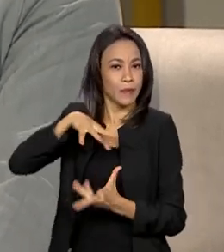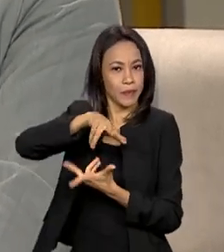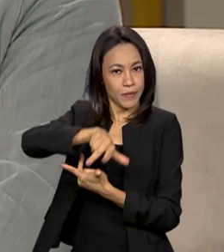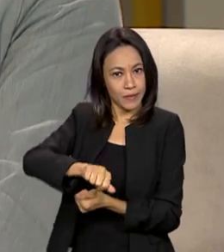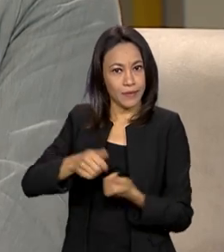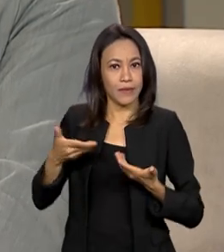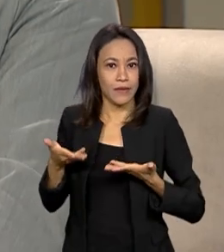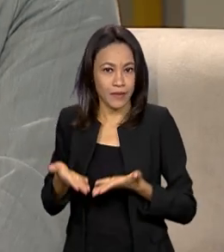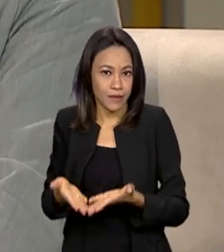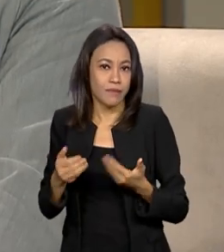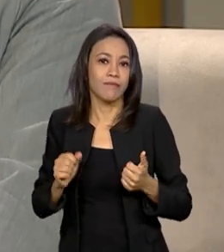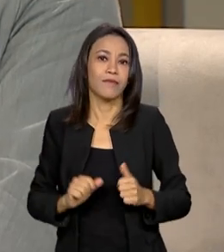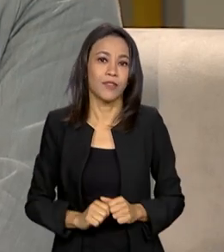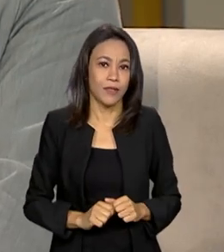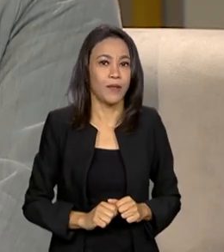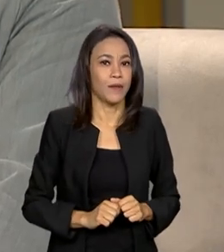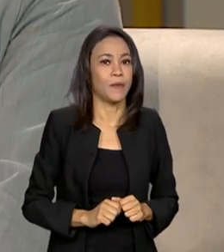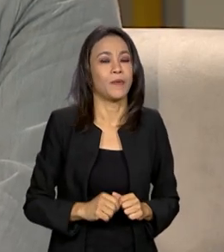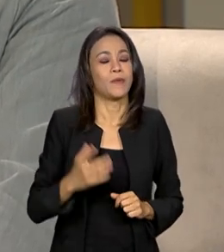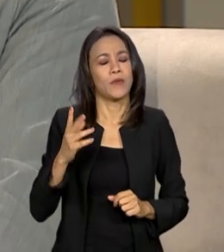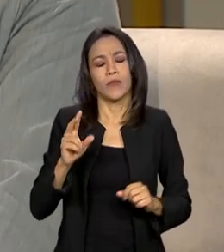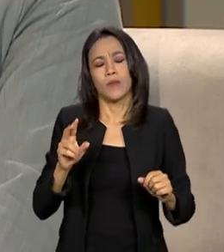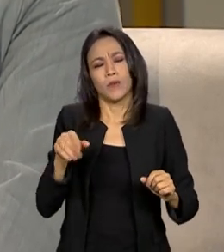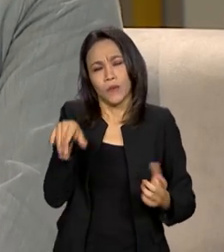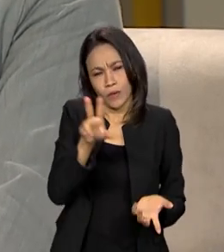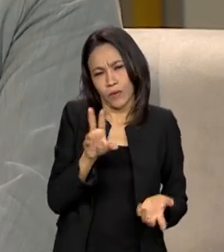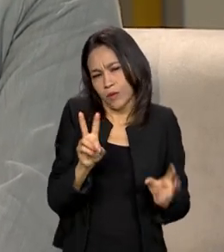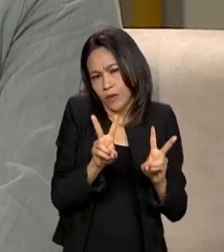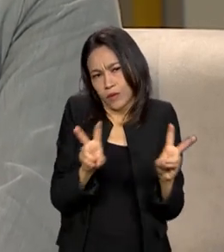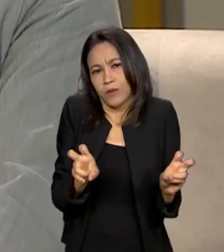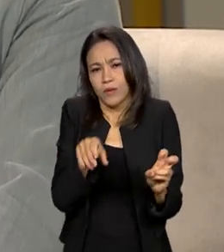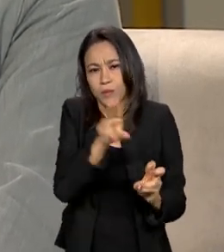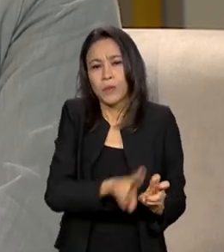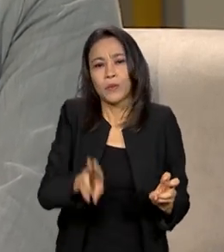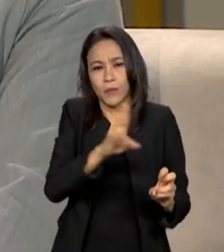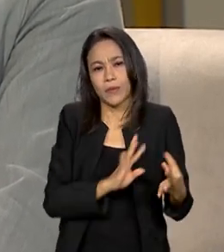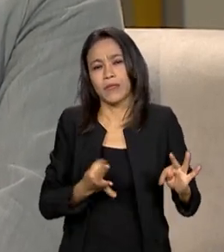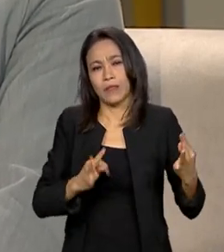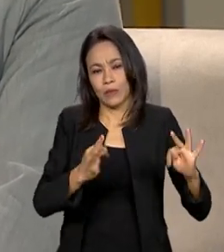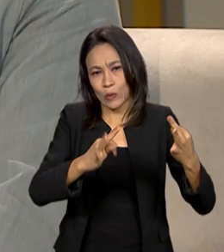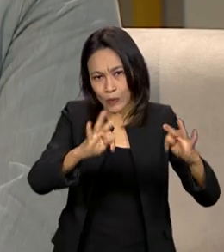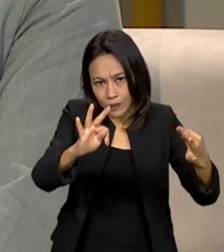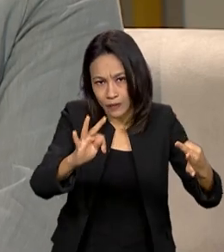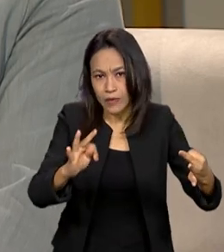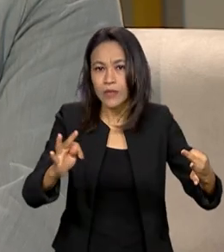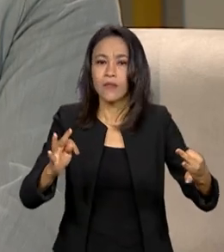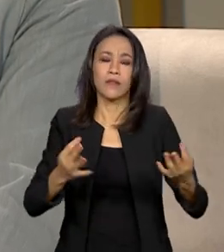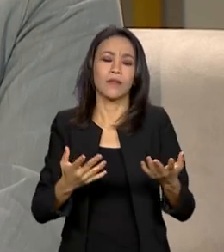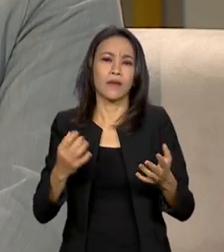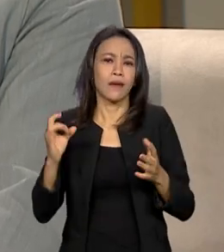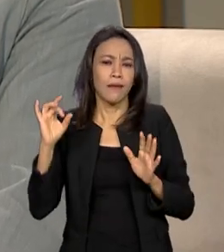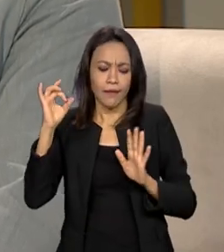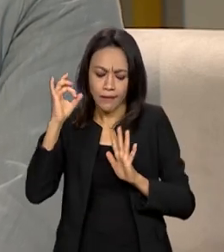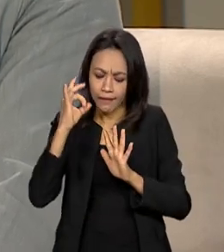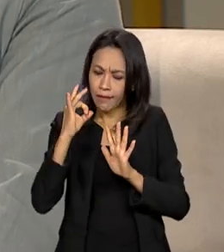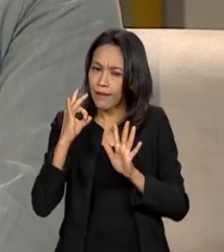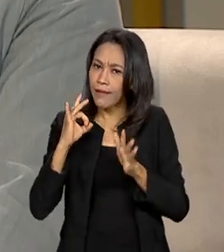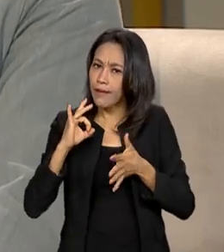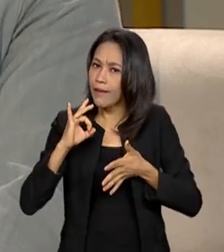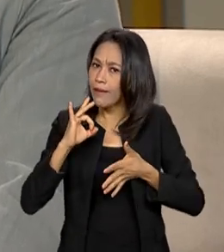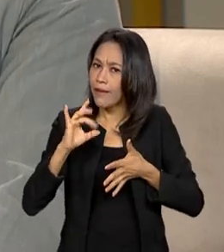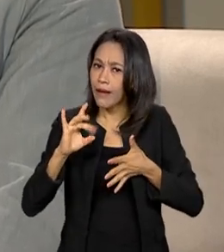estudos do Estado da arte, em termos de governo digital, que traz ali práticas efetivas. Para cada pergunta, para cada indicador,